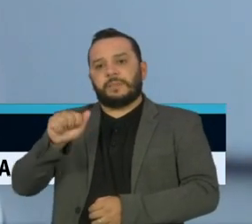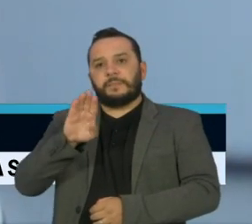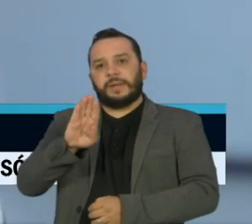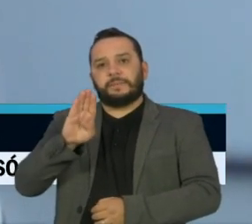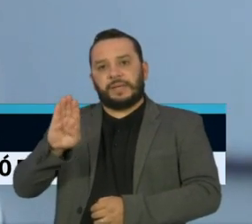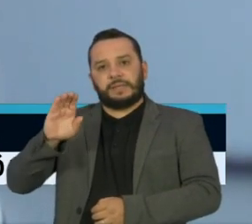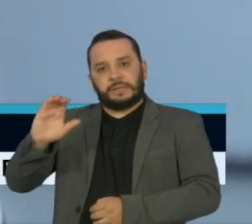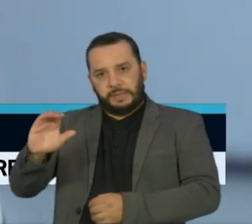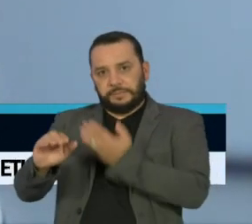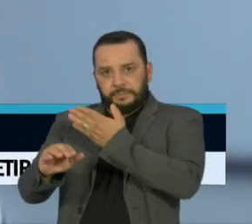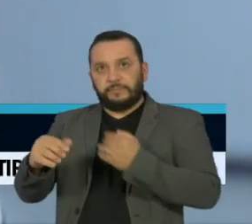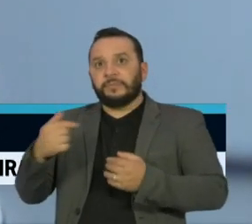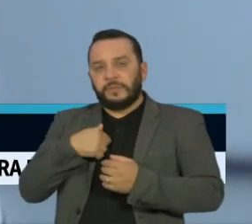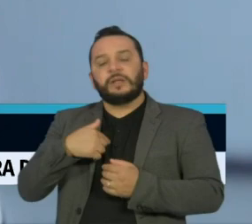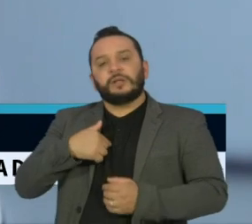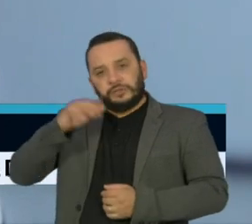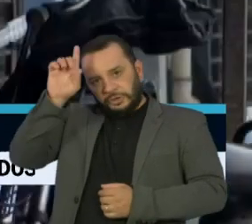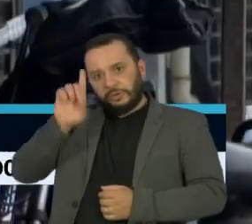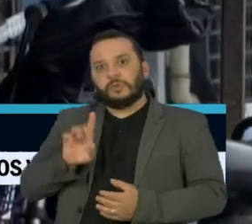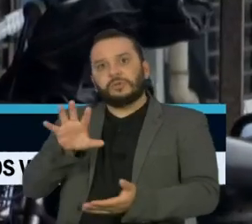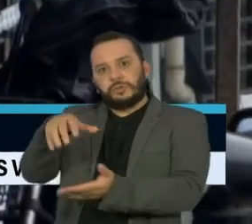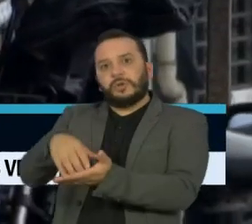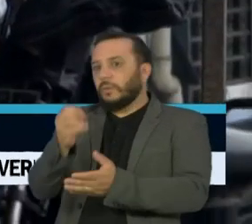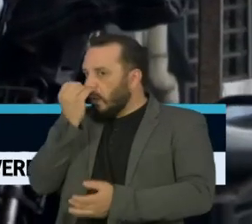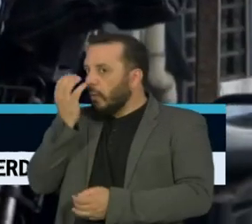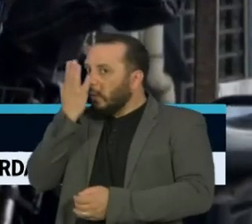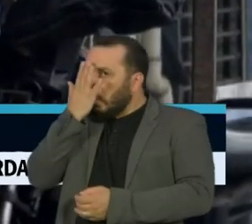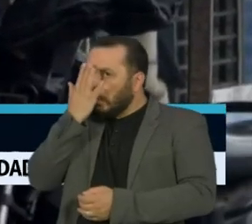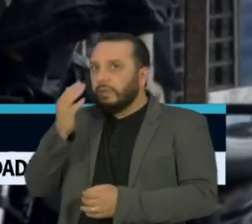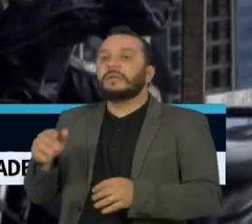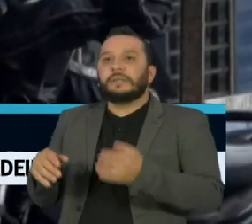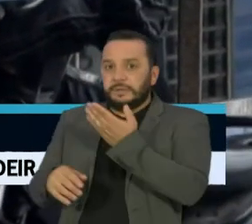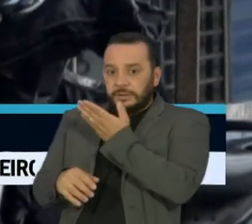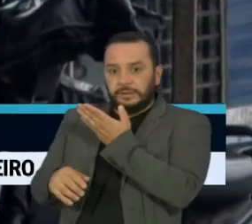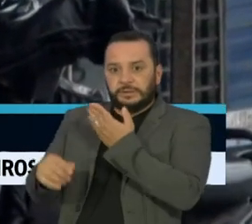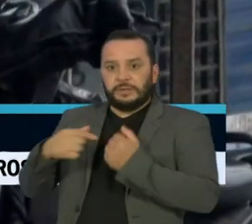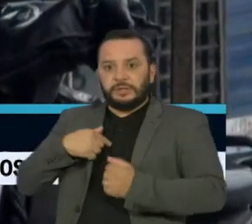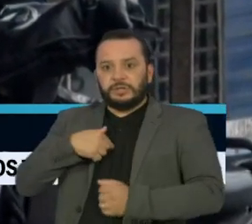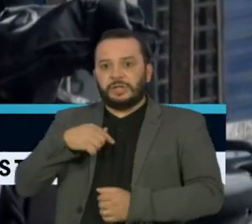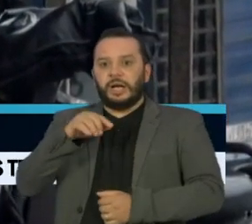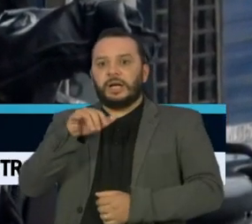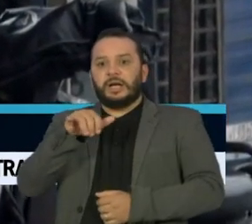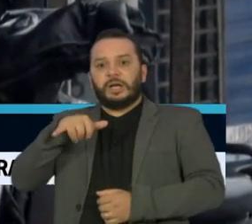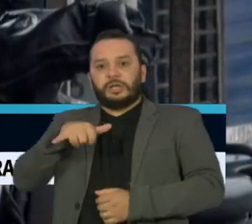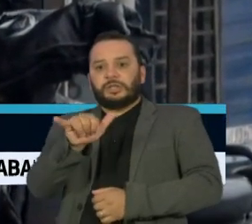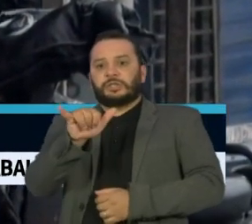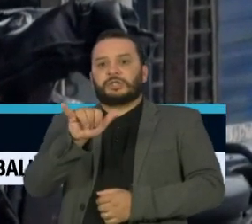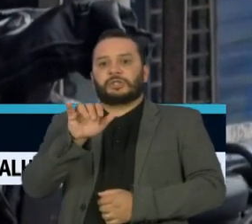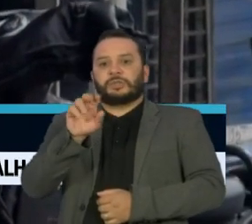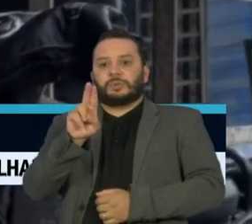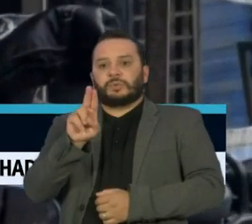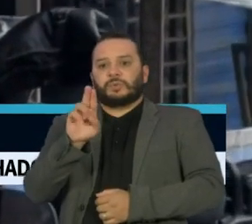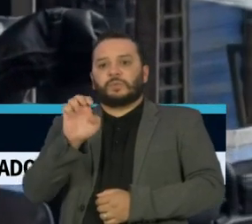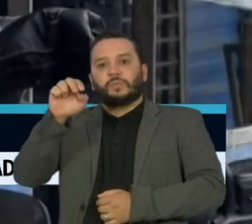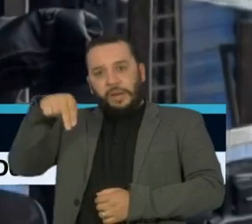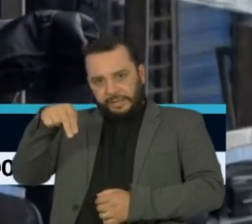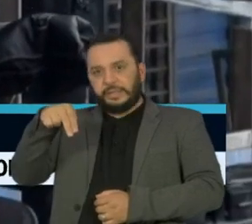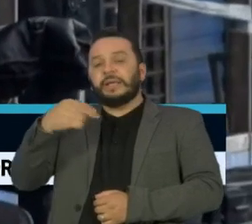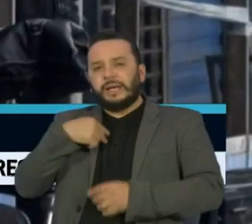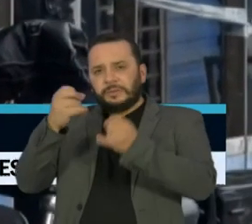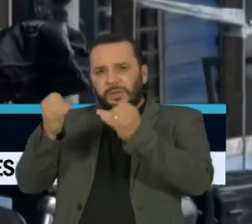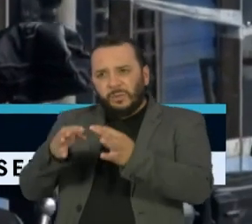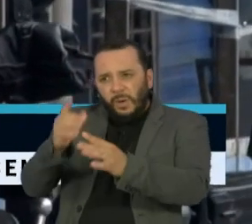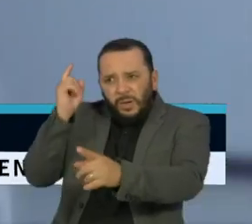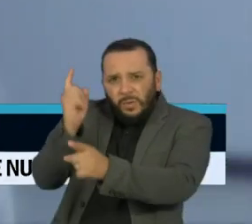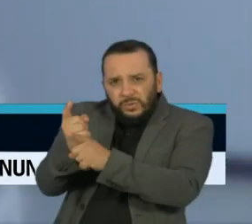titular de doenças infecciosas da Universidade de Hong Kong, Yuen Kwok Jung, disse que diagnosticou uma família com um novo coronavírus